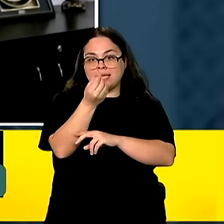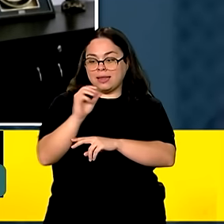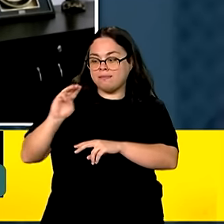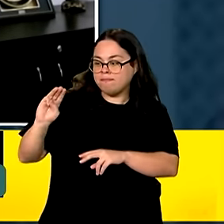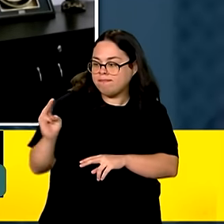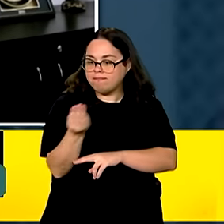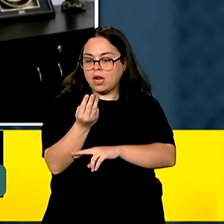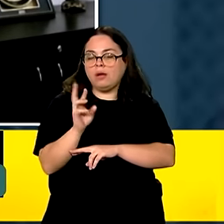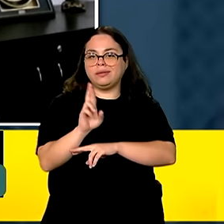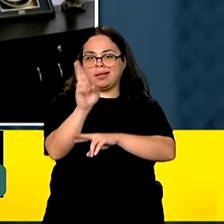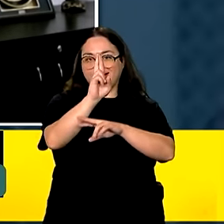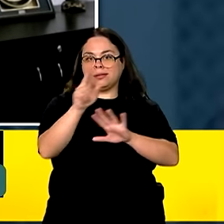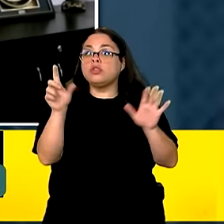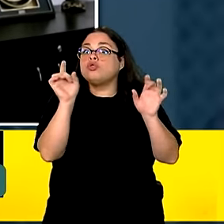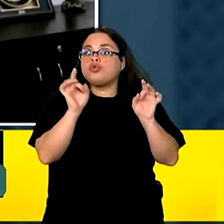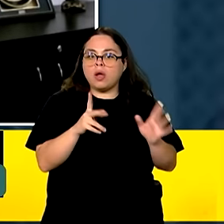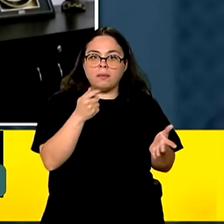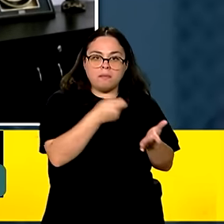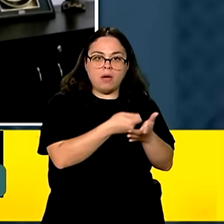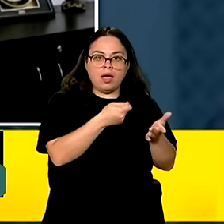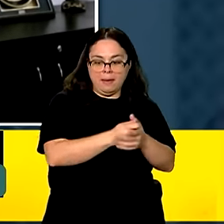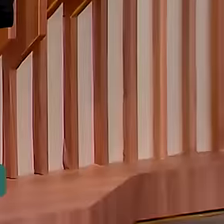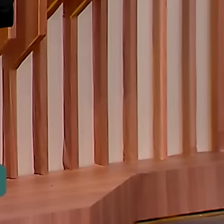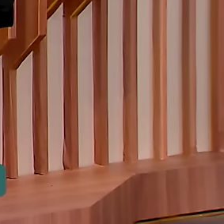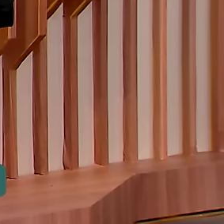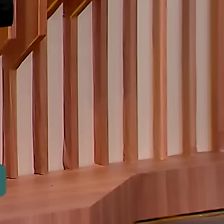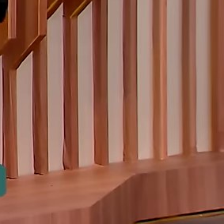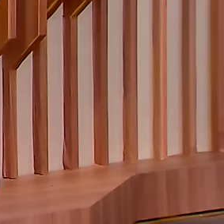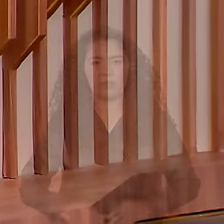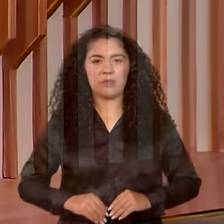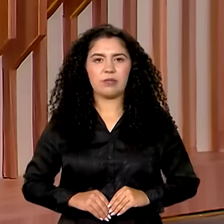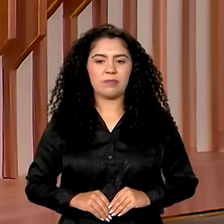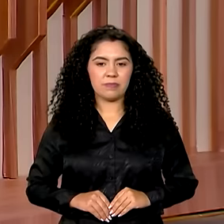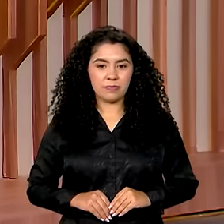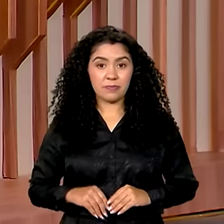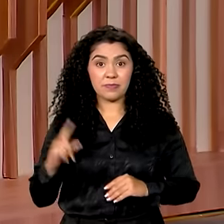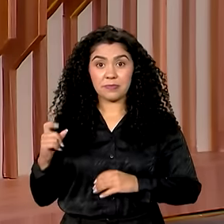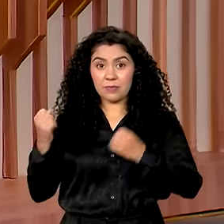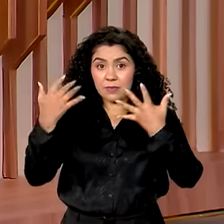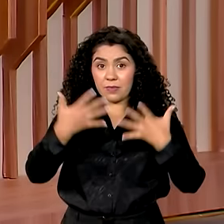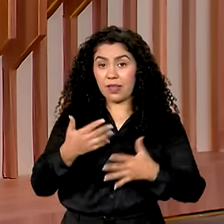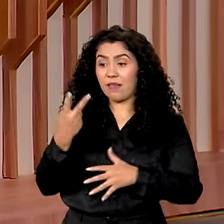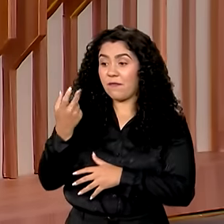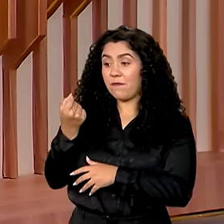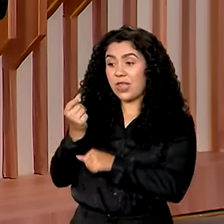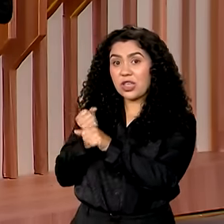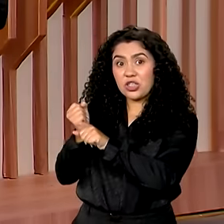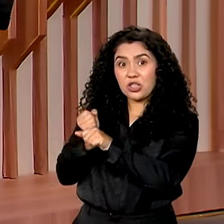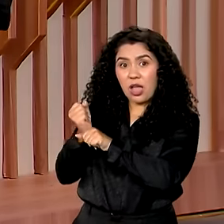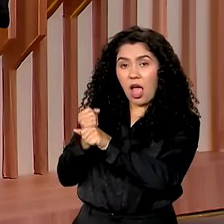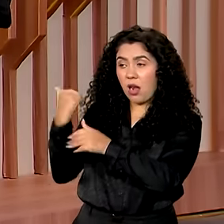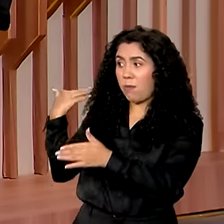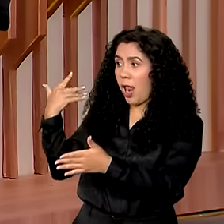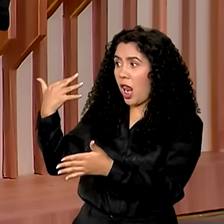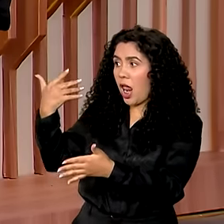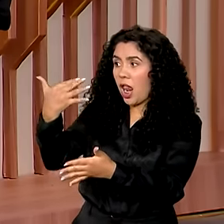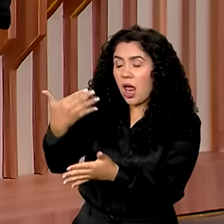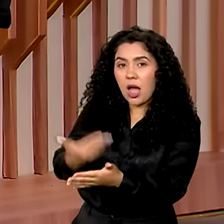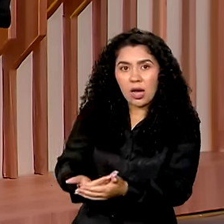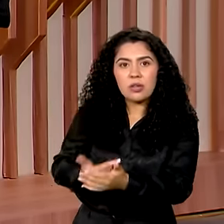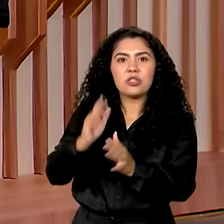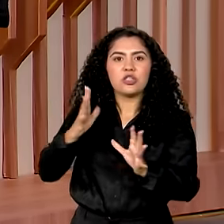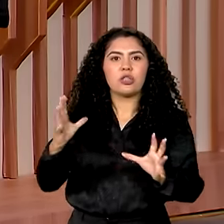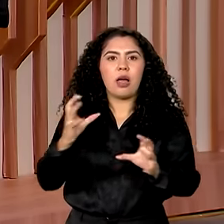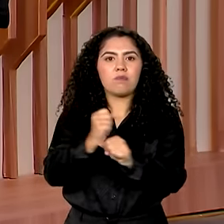de reais apenas para o pagamento do Bolsa Atleta. Olha, e nesses 20 anos de Bolsa Atleta foram investidos mais de um